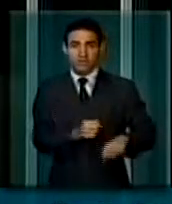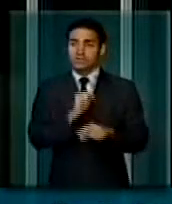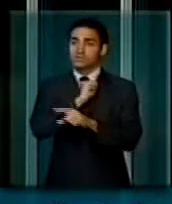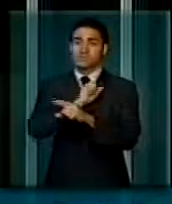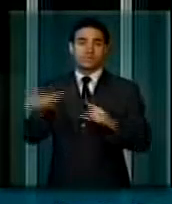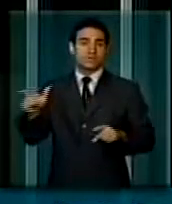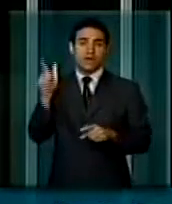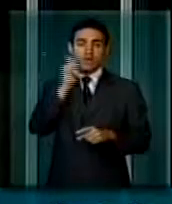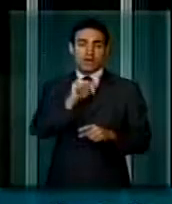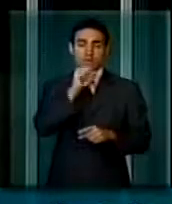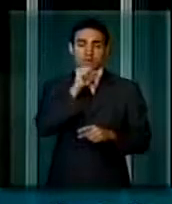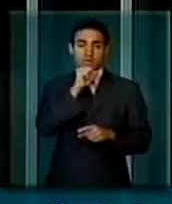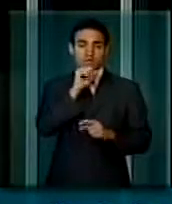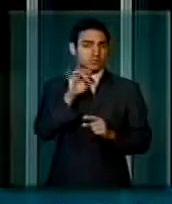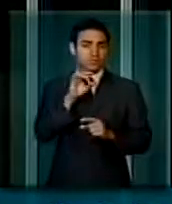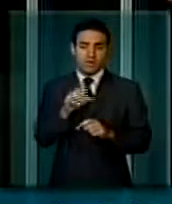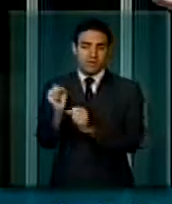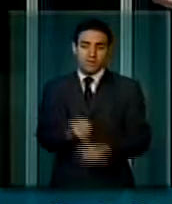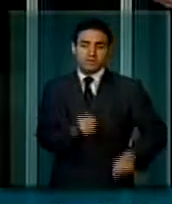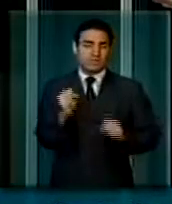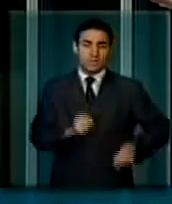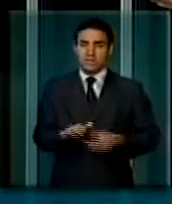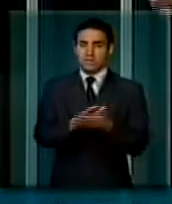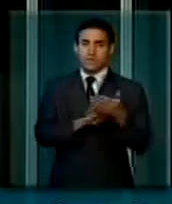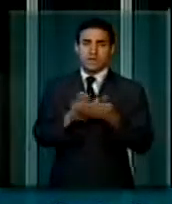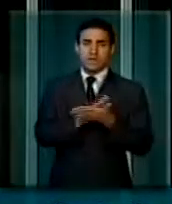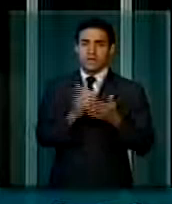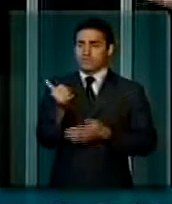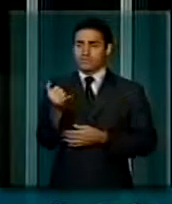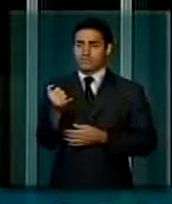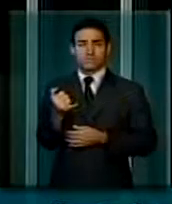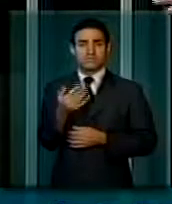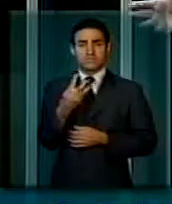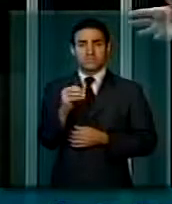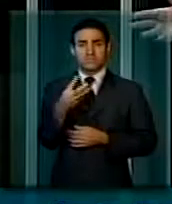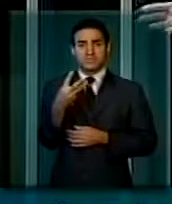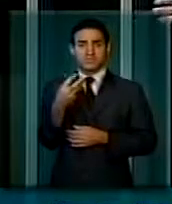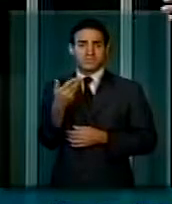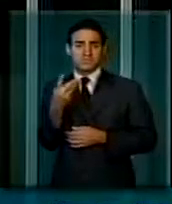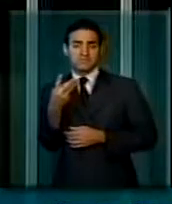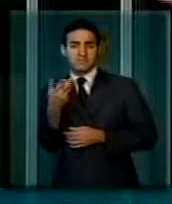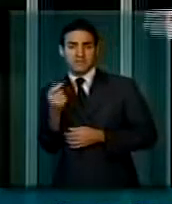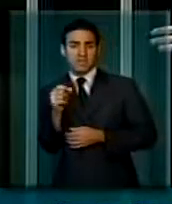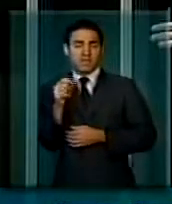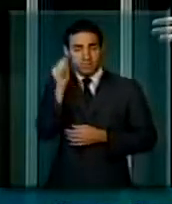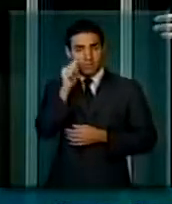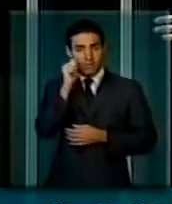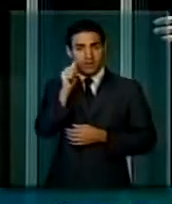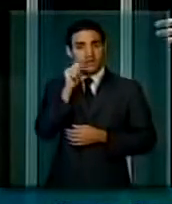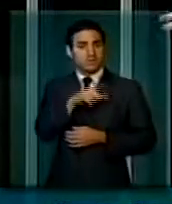redor da escola. Com vassouras. Nenhuma usaram. 20 ou 30 mulheres tem as mães, tem as crianças